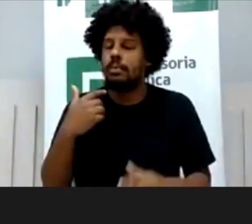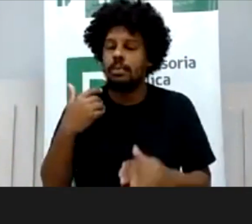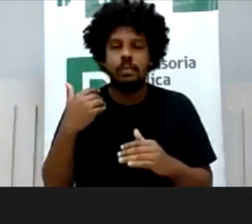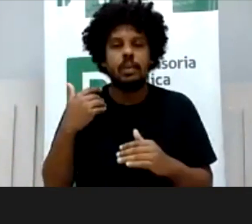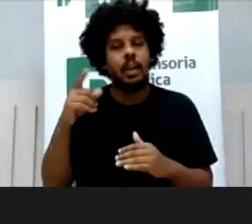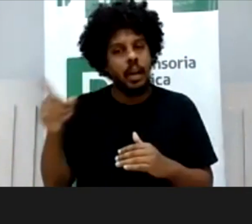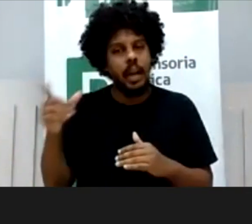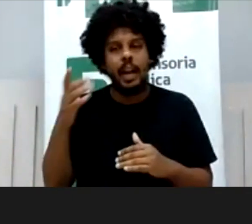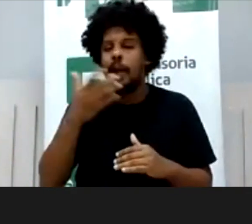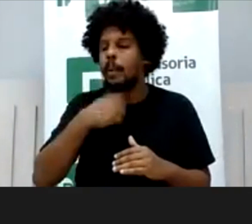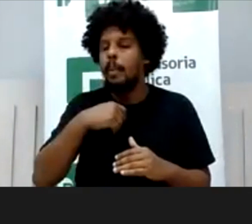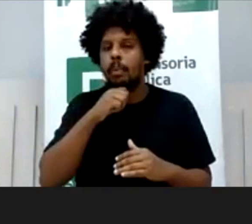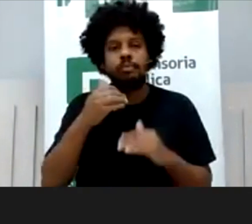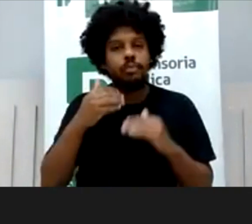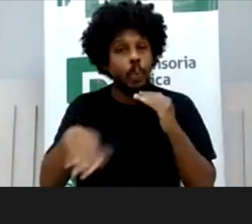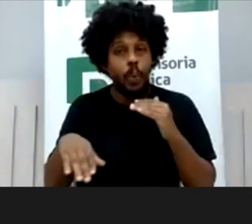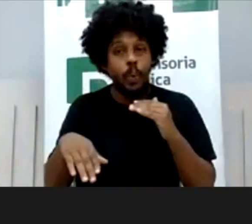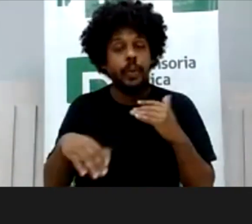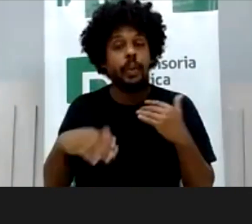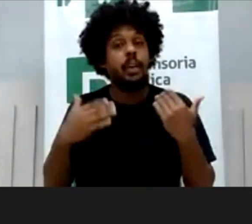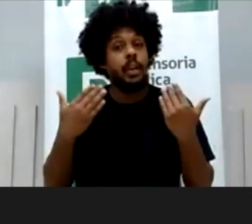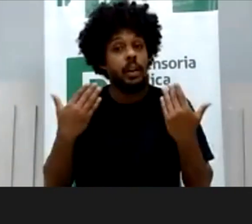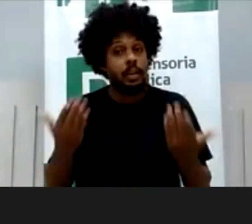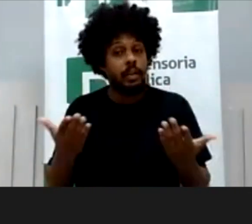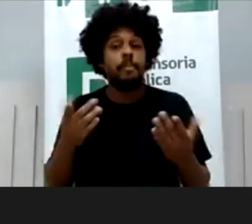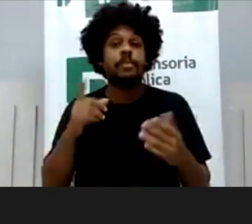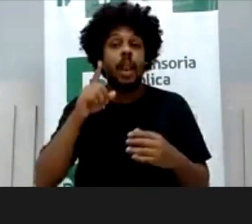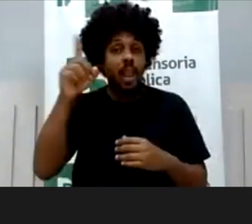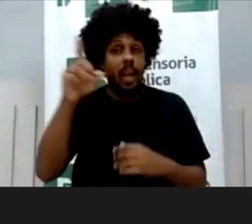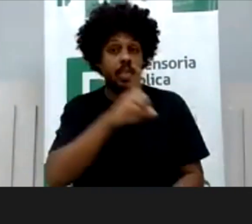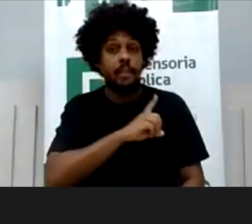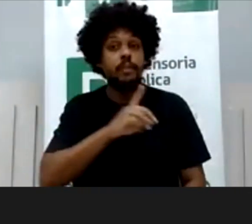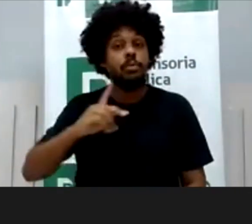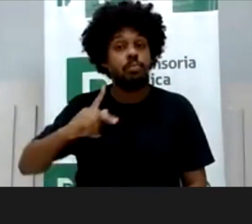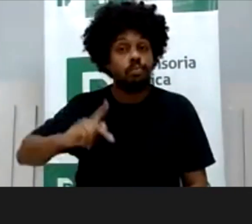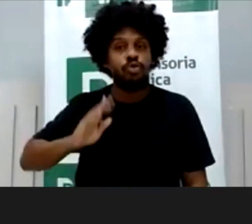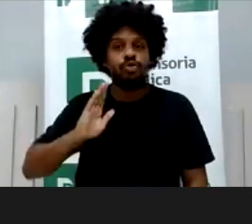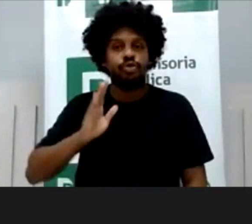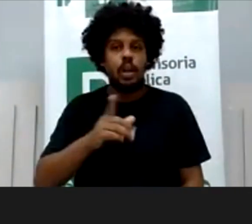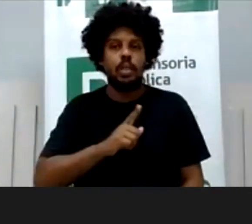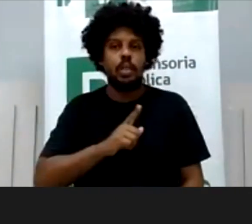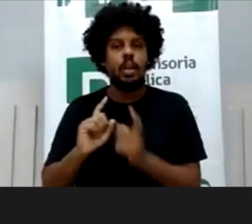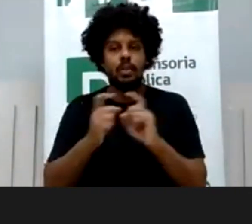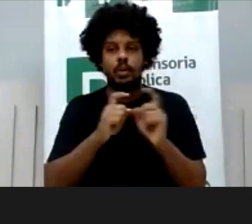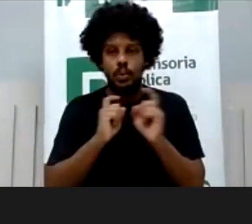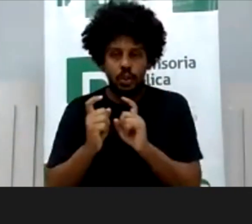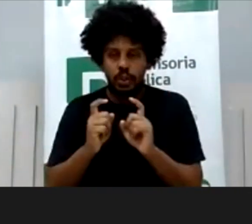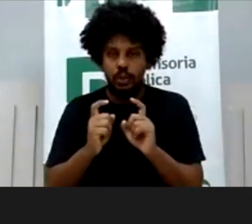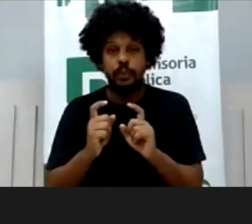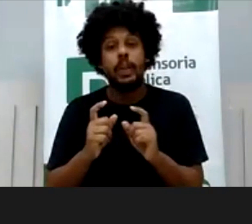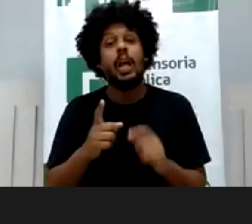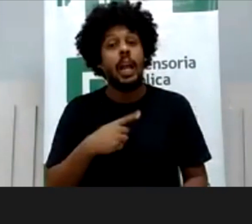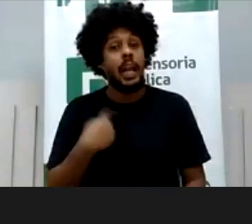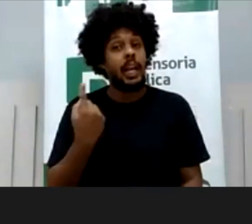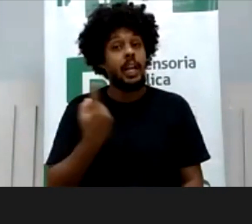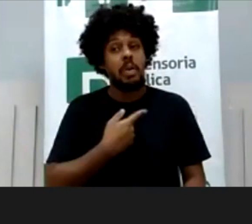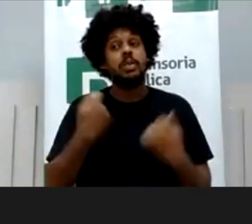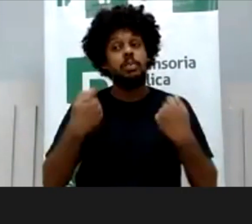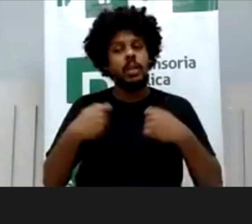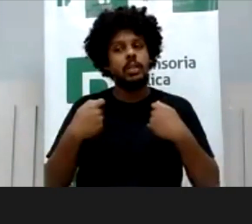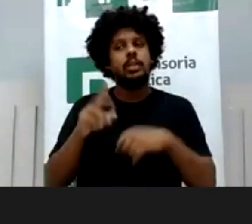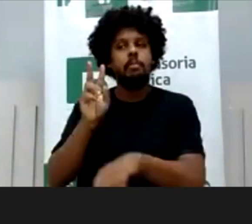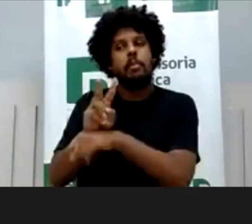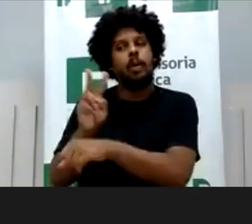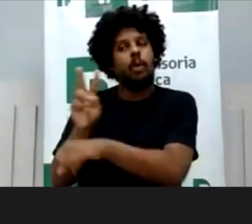talvez seja realmente o melhor caminho, talvez não, eu acho que é o melhor caminho, contudo, tem o melhor interesse da